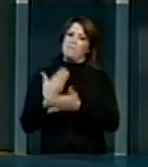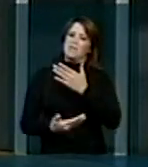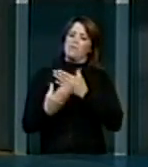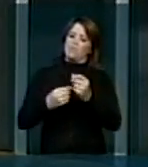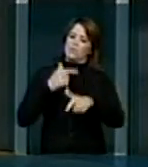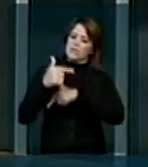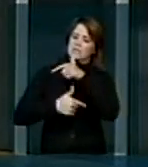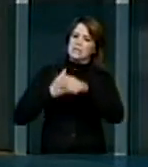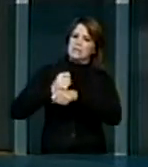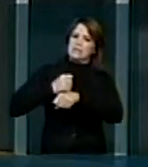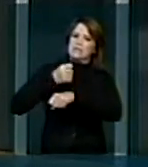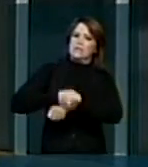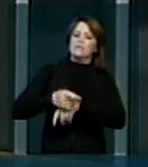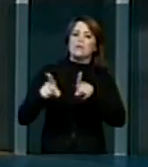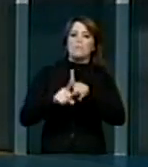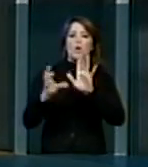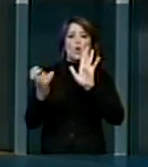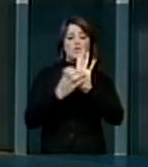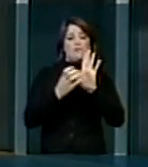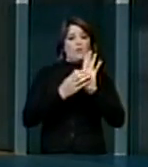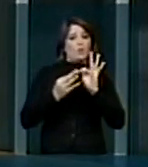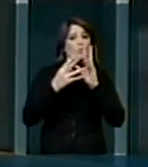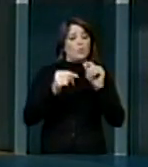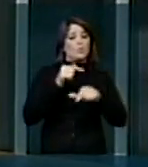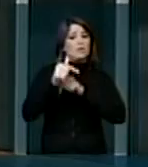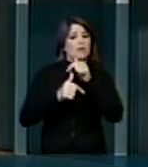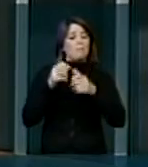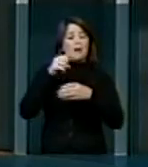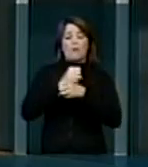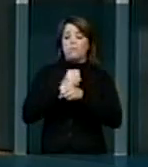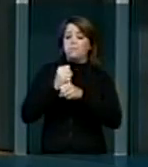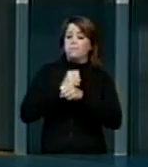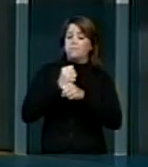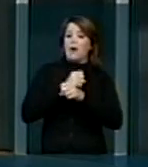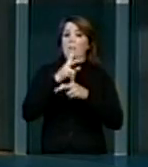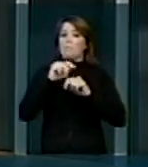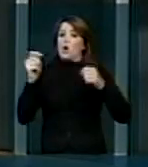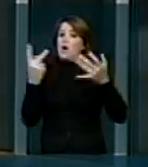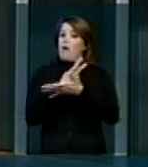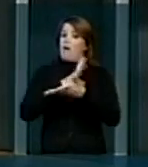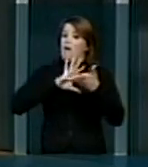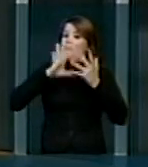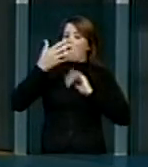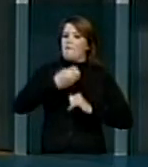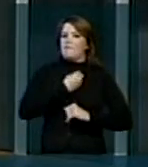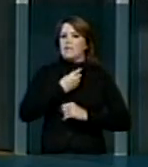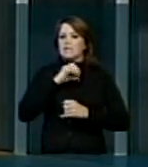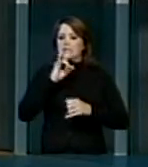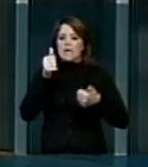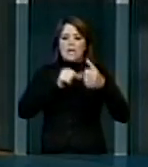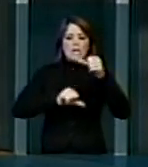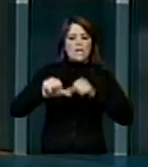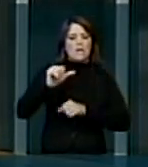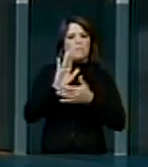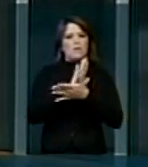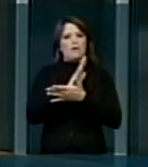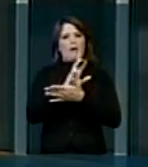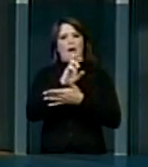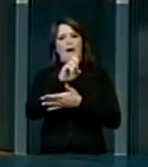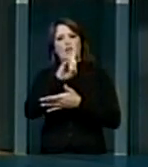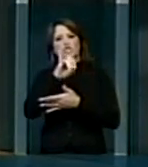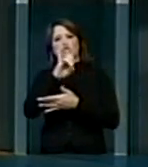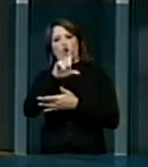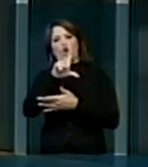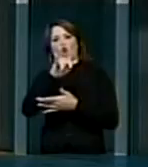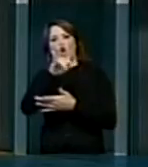trabalham e também aos servidores públicos federais que trabalham anos expostos à sua vida, agentes químicos, agentes físicos